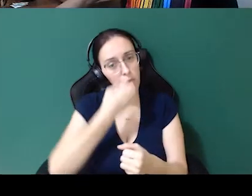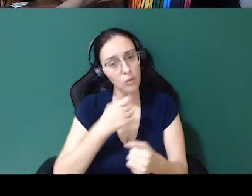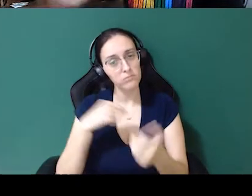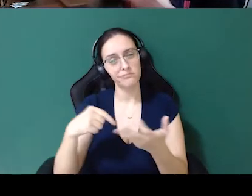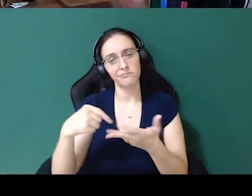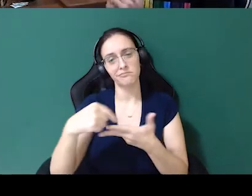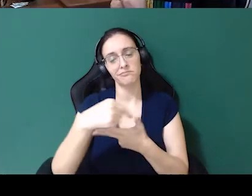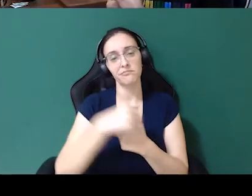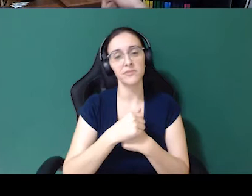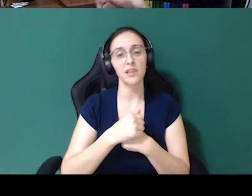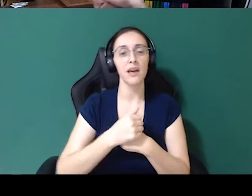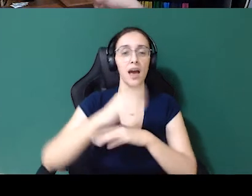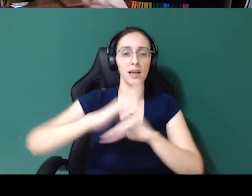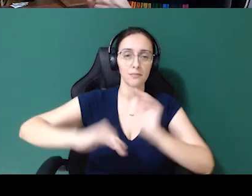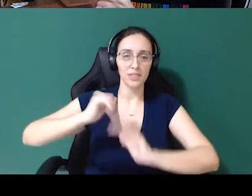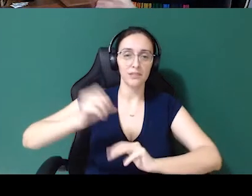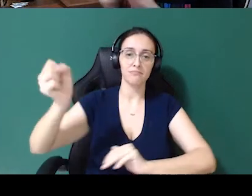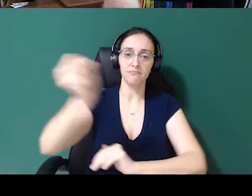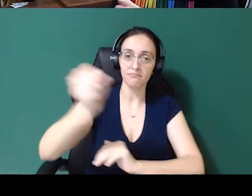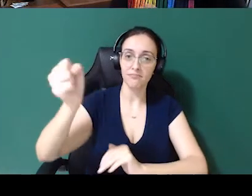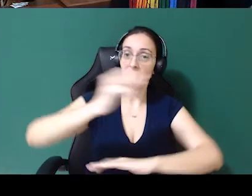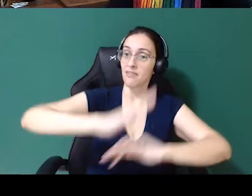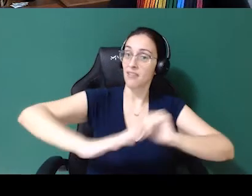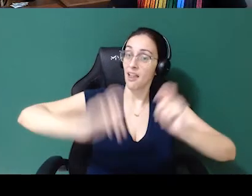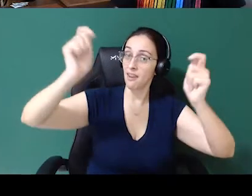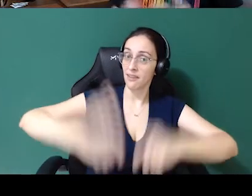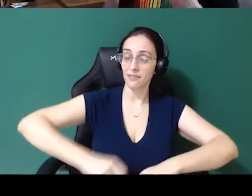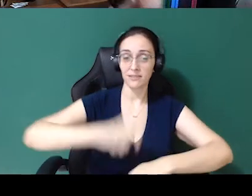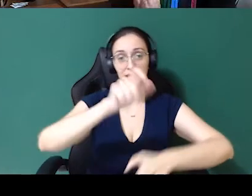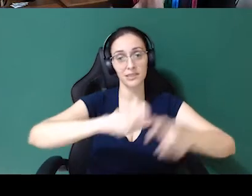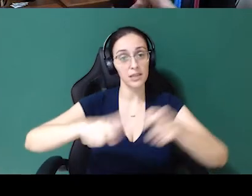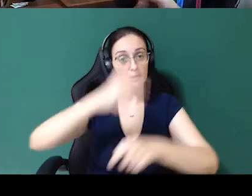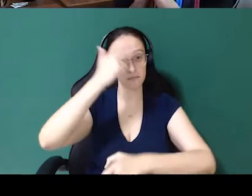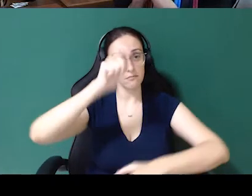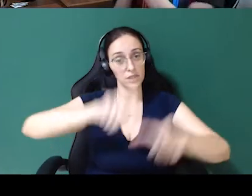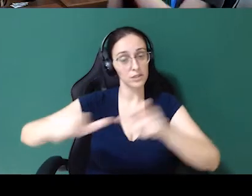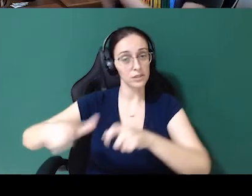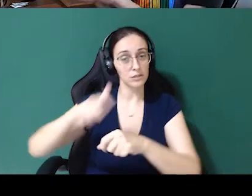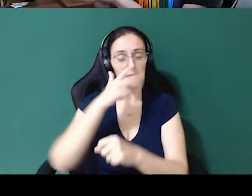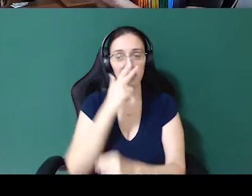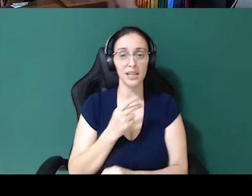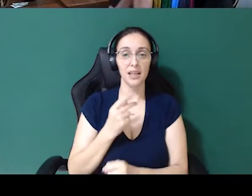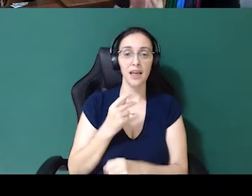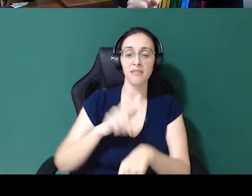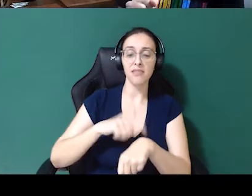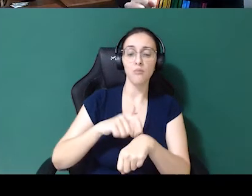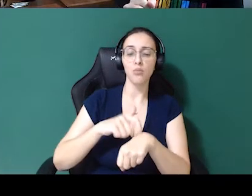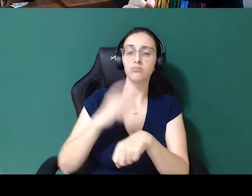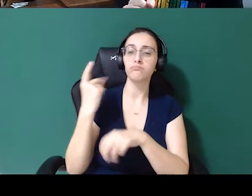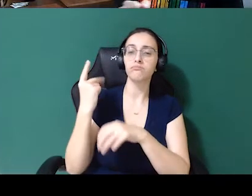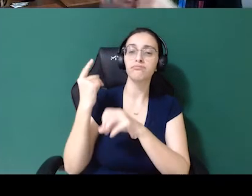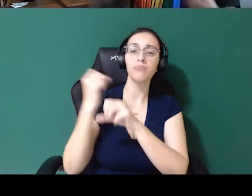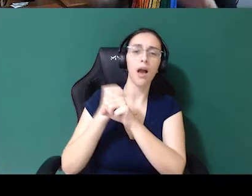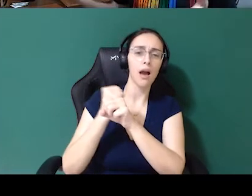né? Maior capacidade de recrutar talentos e a rentação desses talentos. Por exemplo, as pessoas tendem a ficar mais tempo em ambientes